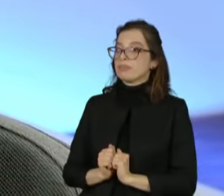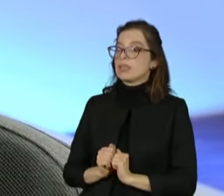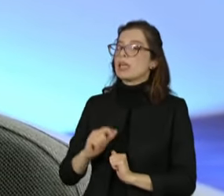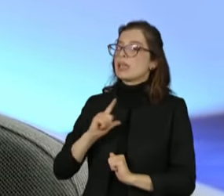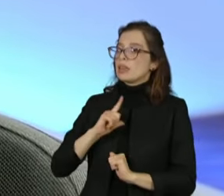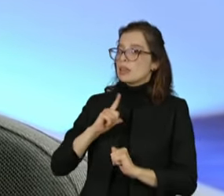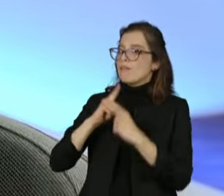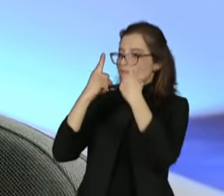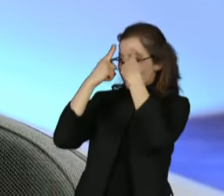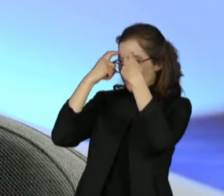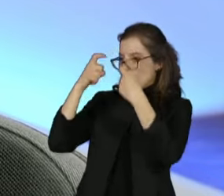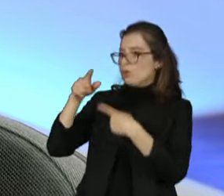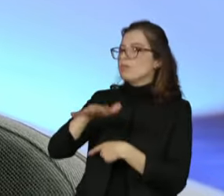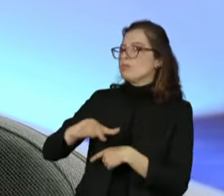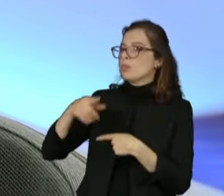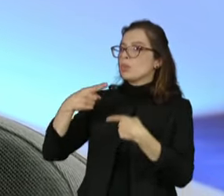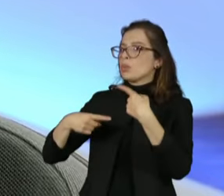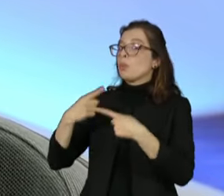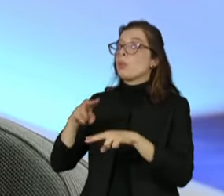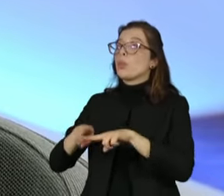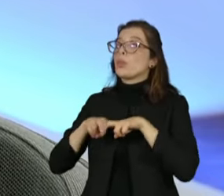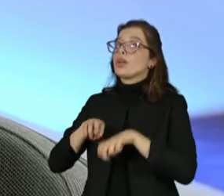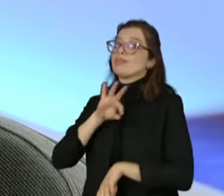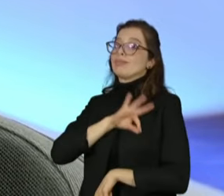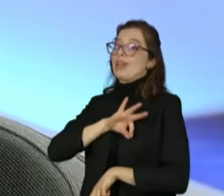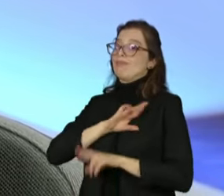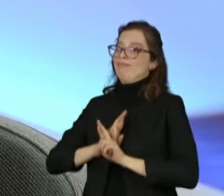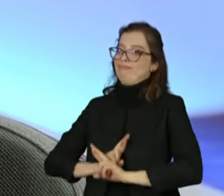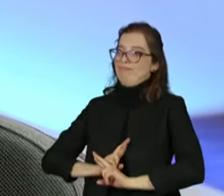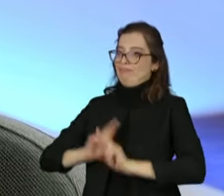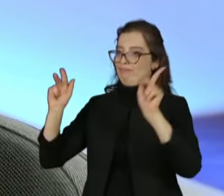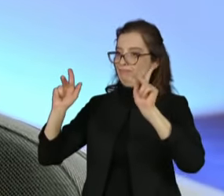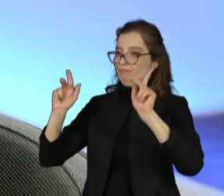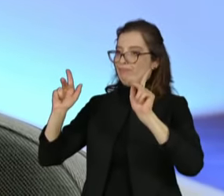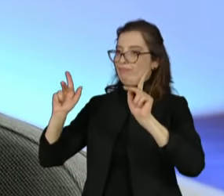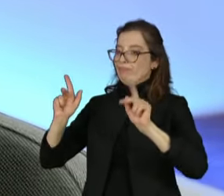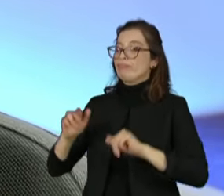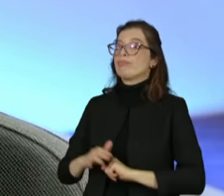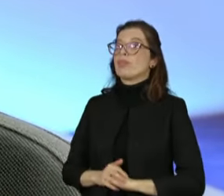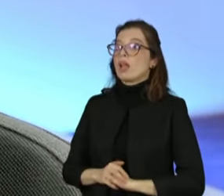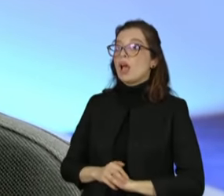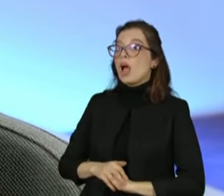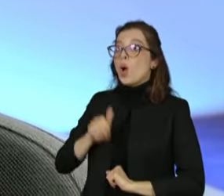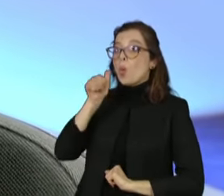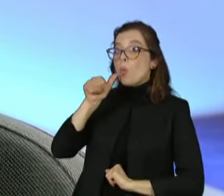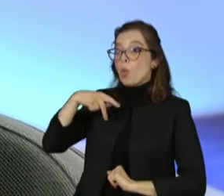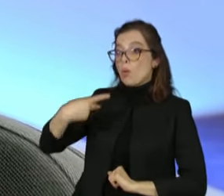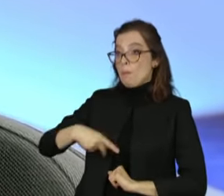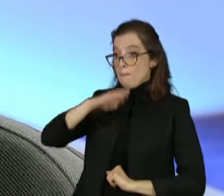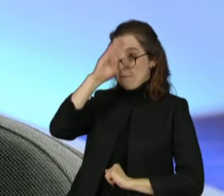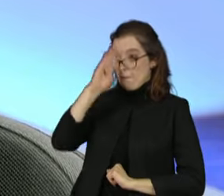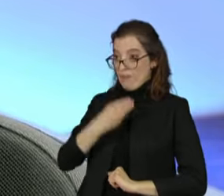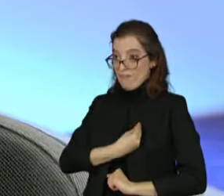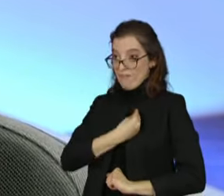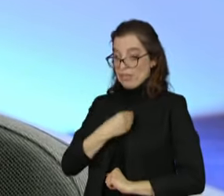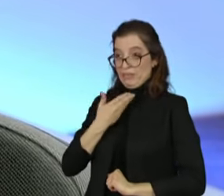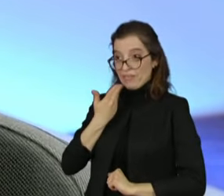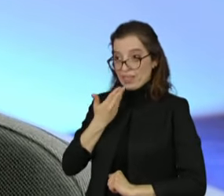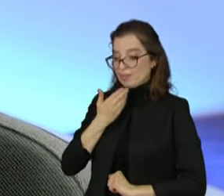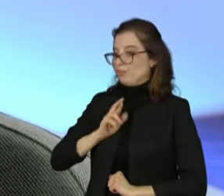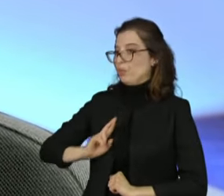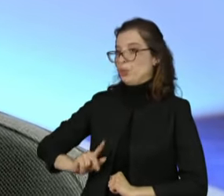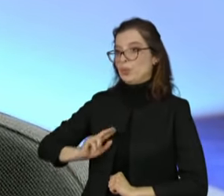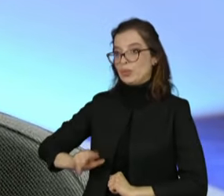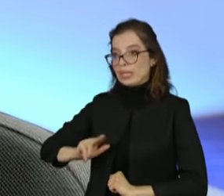pela diferença salarial. Não é fácil ser mulher no Brasil. Mulher que resolve sair de casa, ganhar o seu sustento, ter a sua